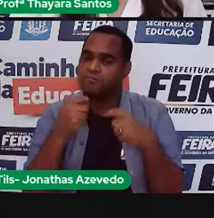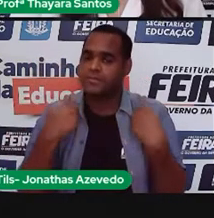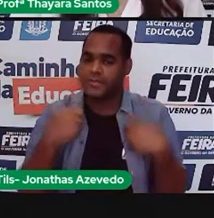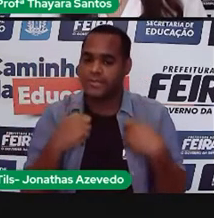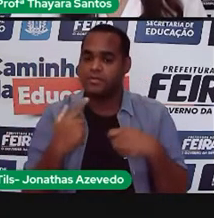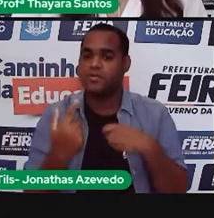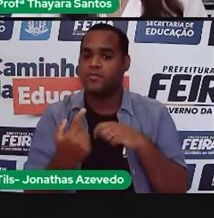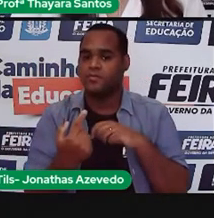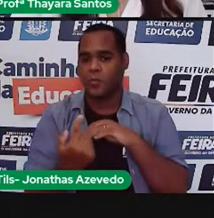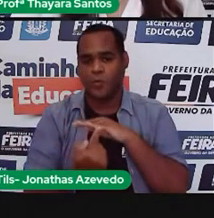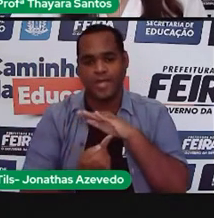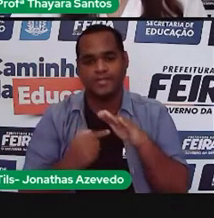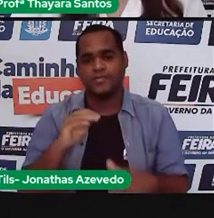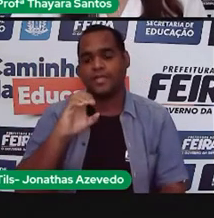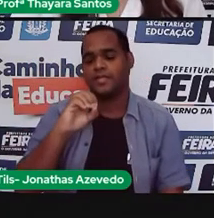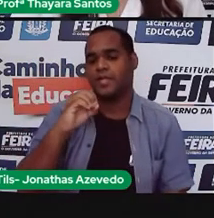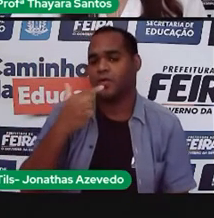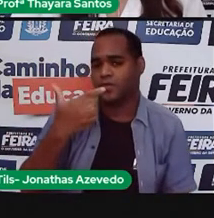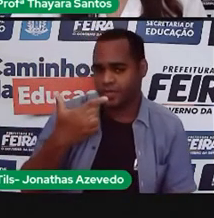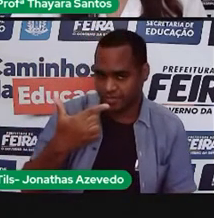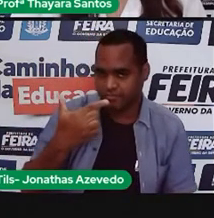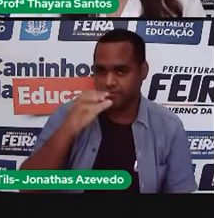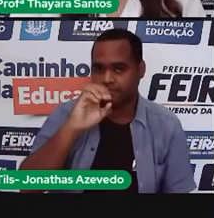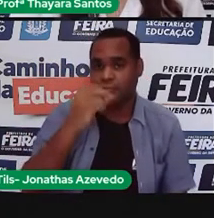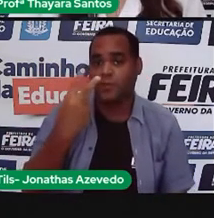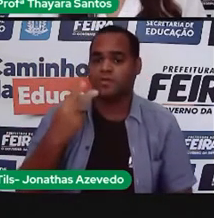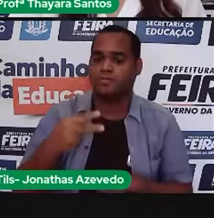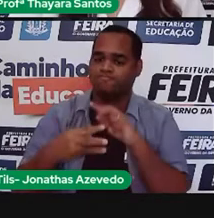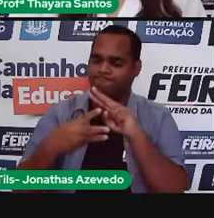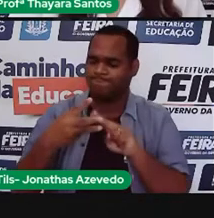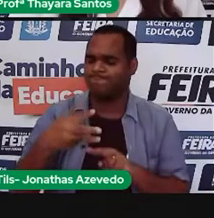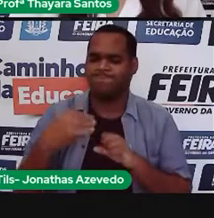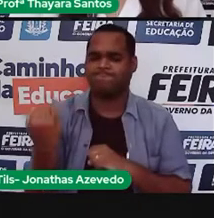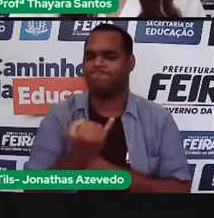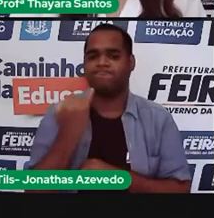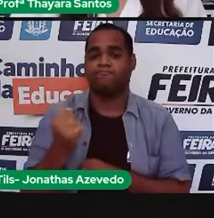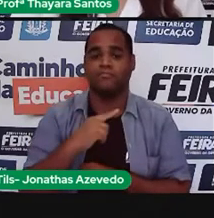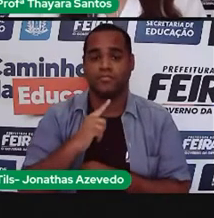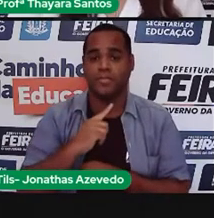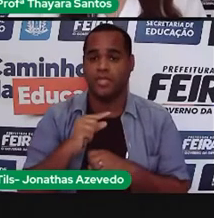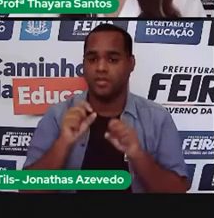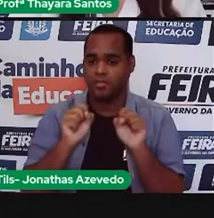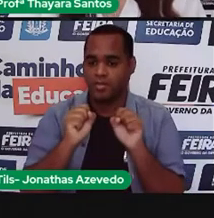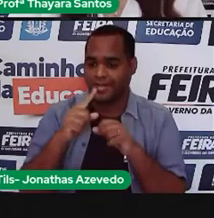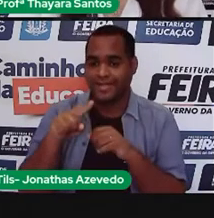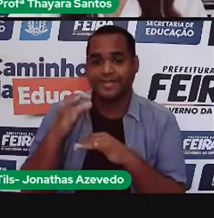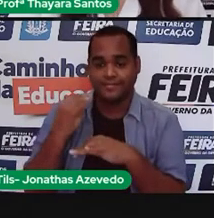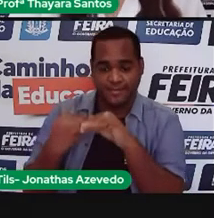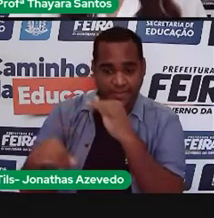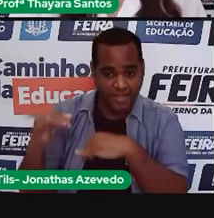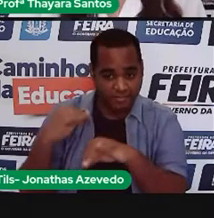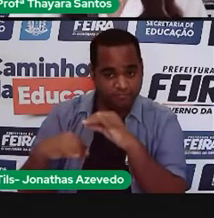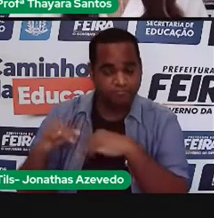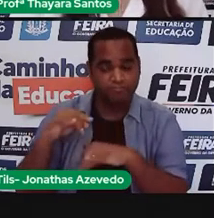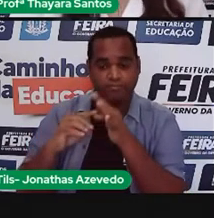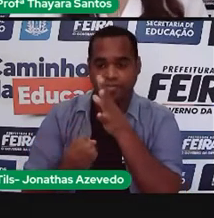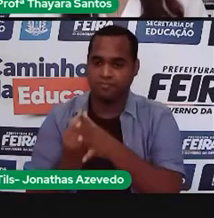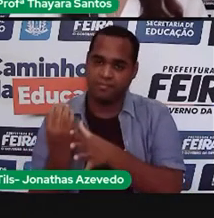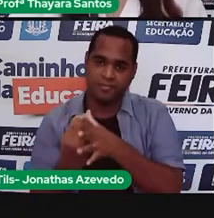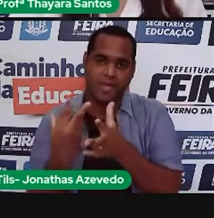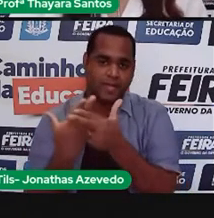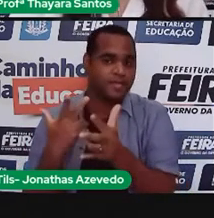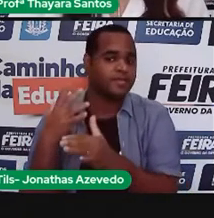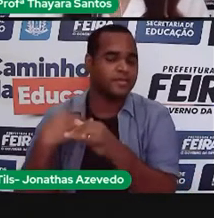gás carbônico. Então a planta pega essas três coisinhas e realiza uma reação química, vai gerar energia